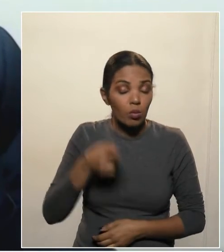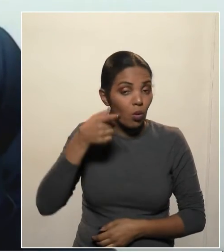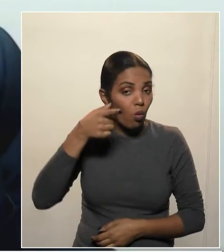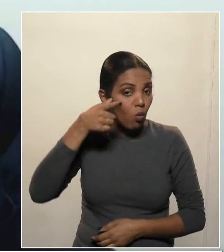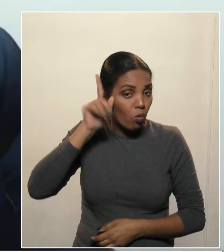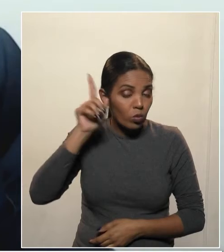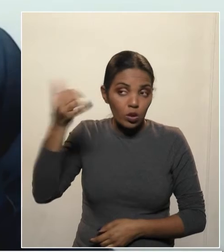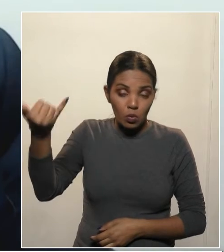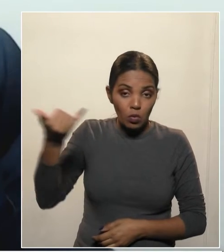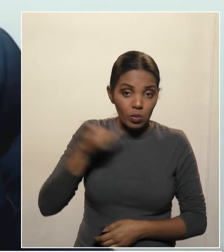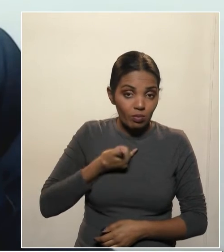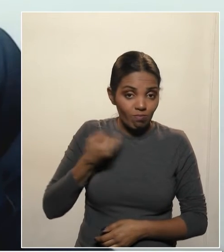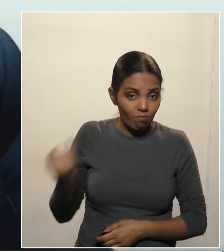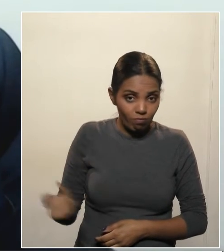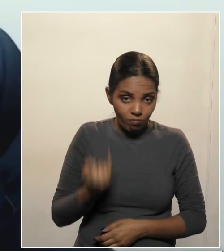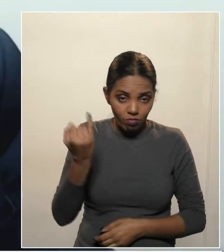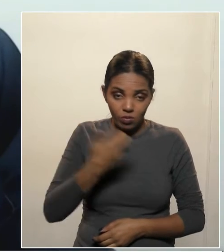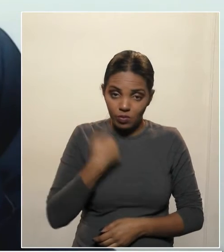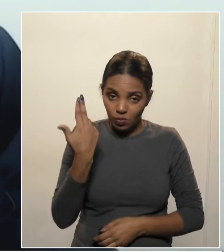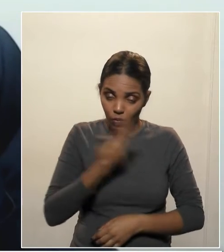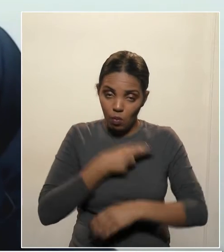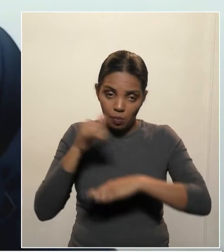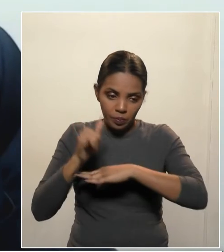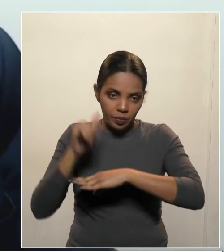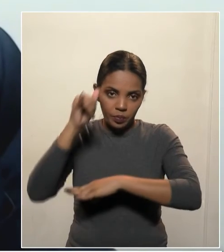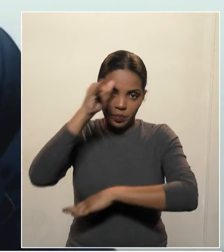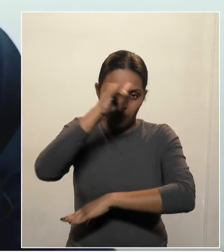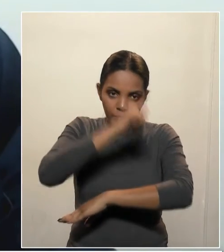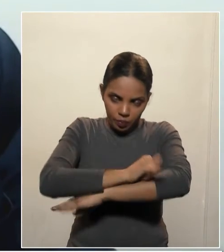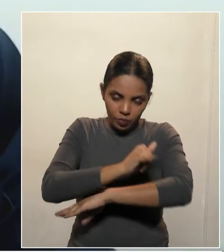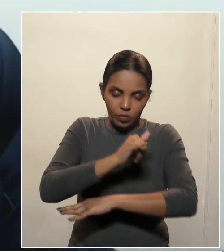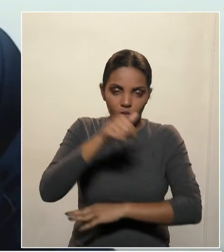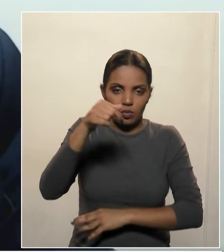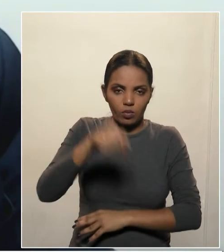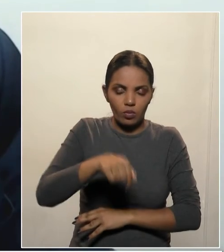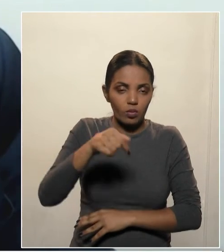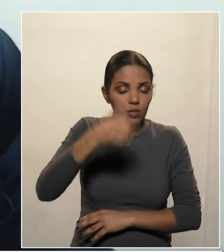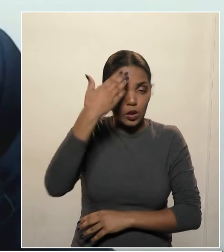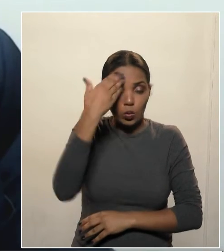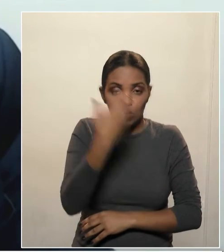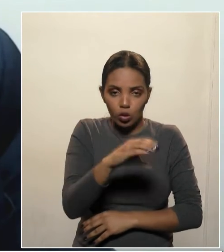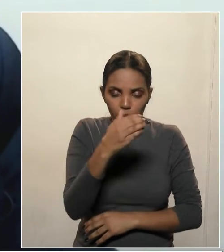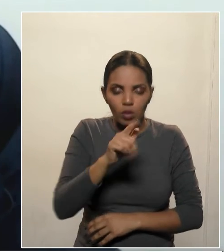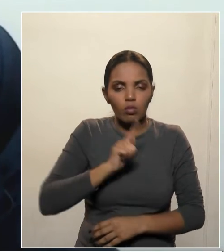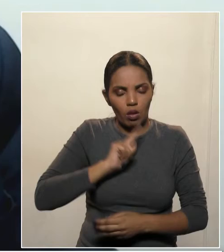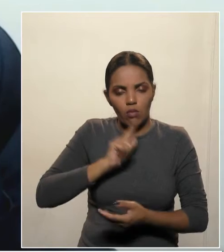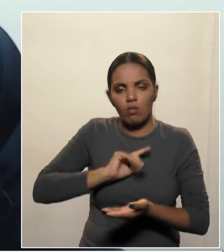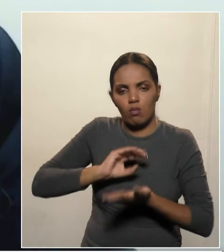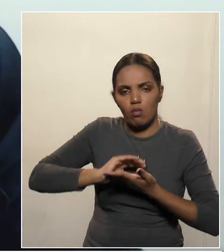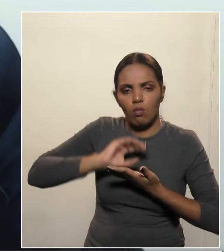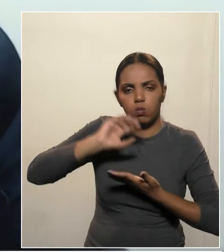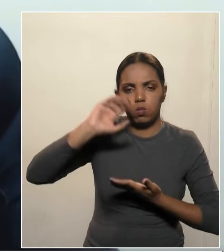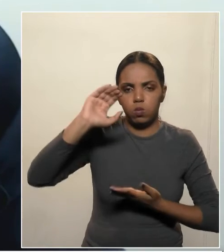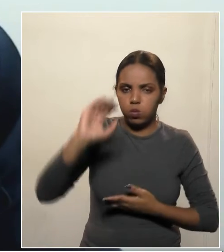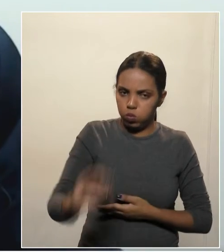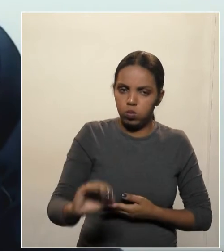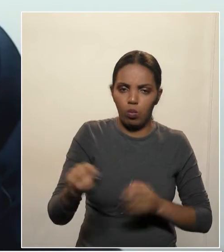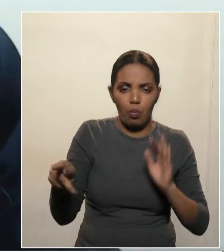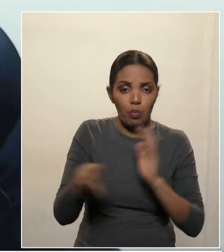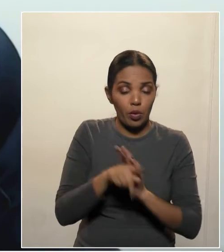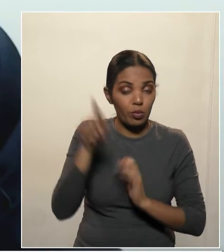de que o nosso aeroporto, Afonso Pena, ele foi contemplado por recursos do governo federal e vai poder,